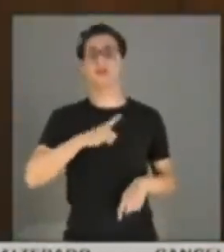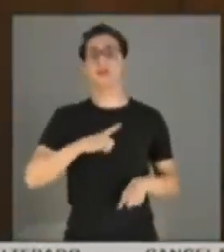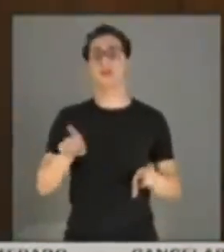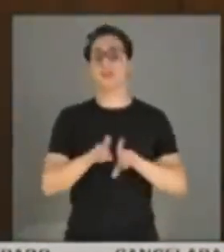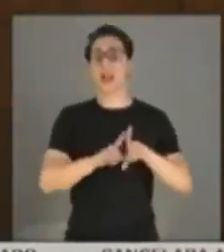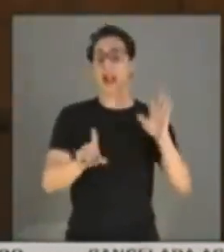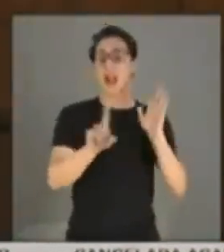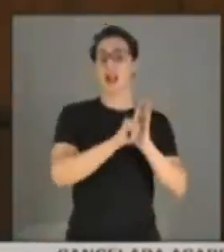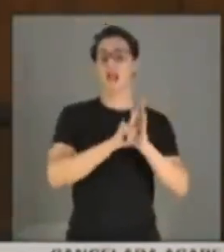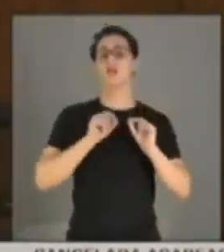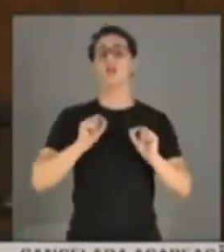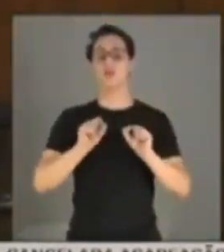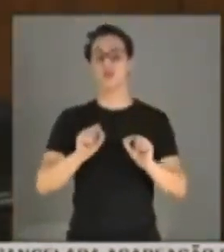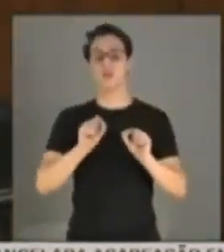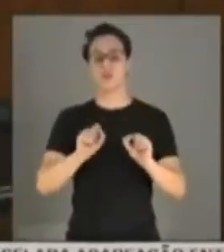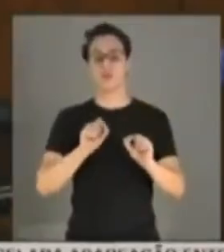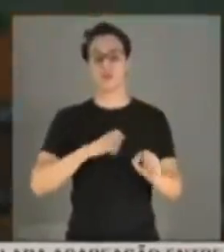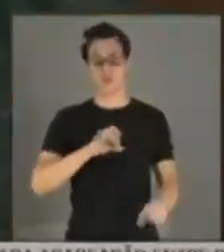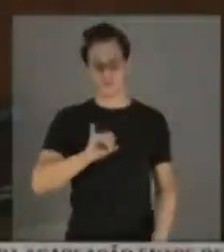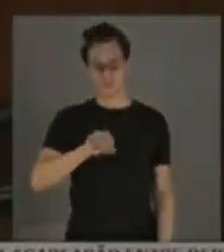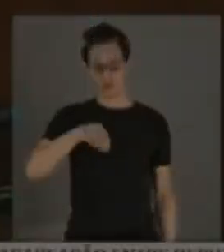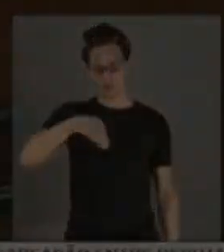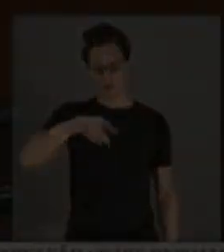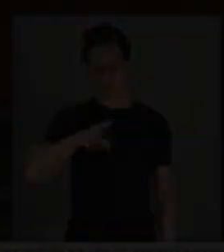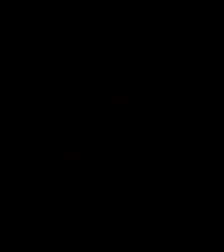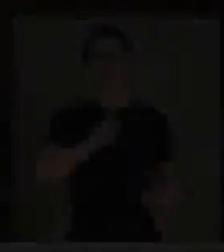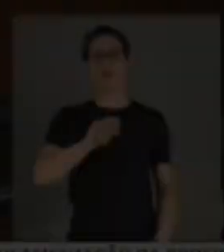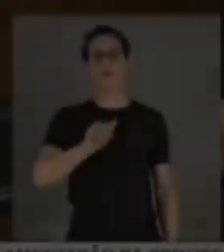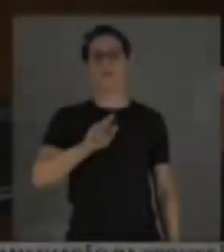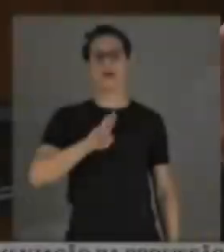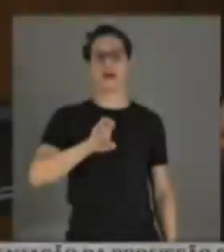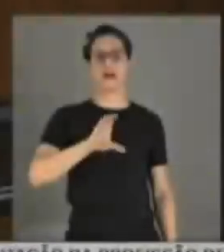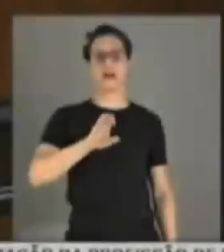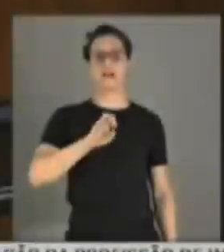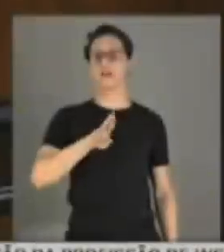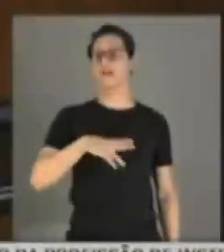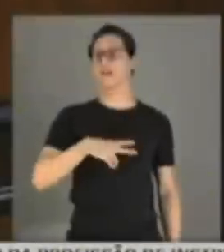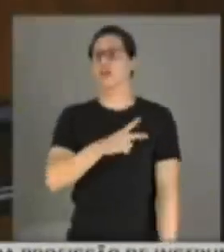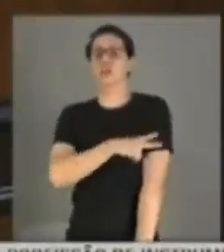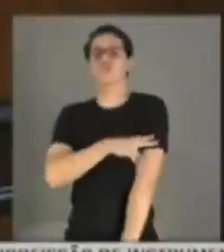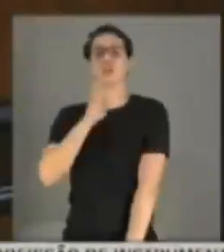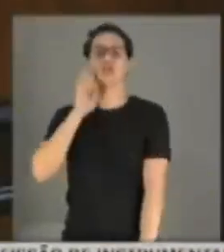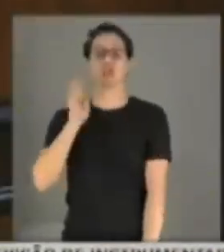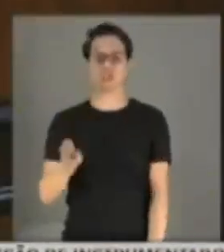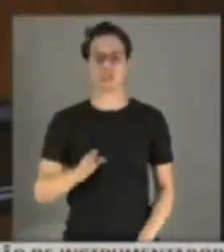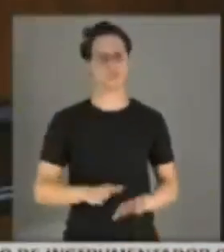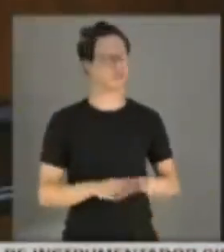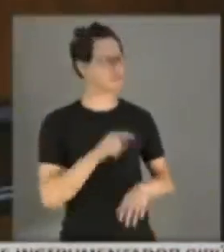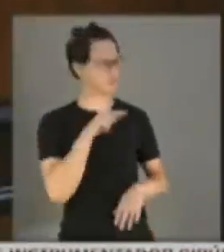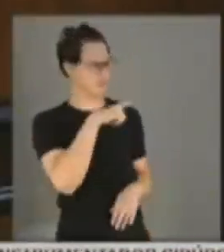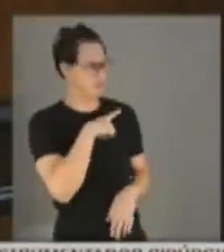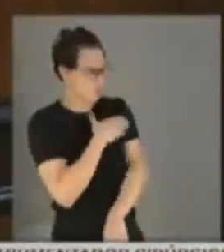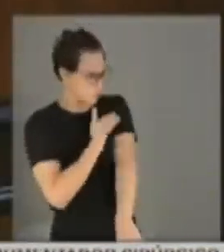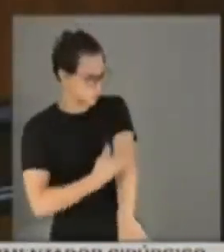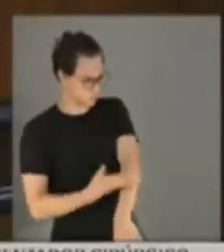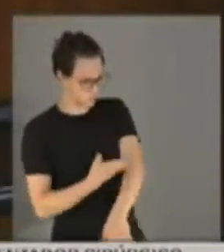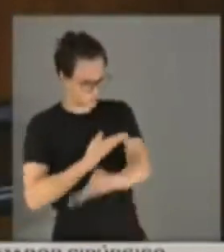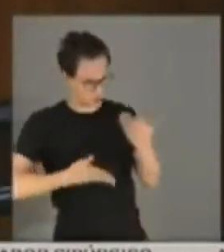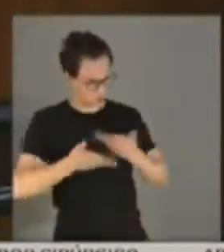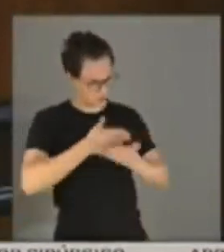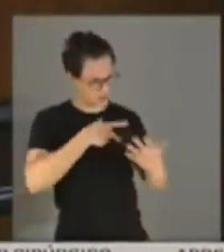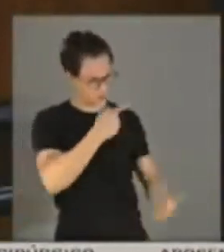administrativa. O senhor praticou ata de improbidade administrativa também. O tem hábito de ficar partilhando com o seu pai